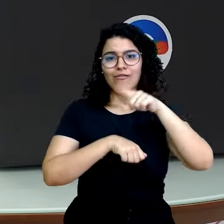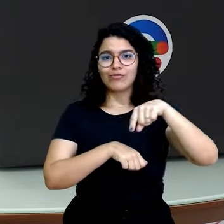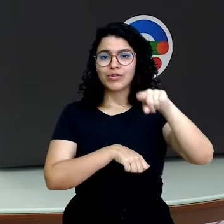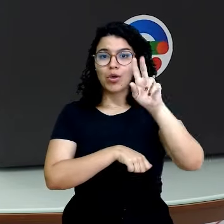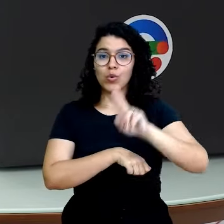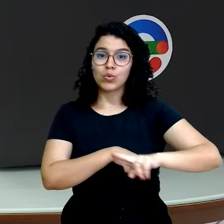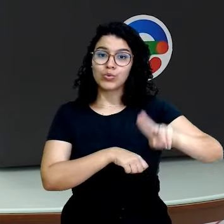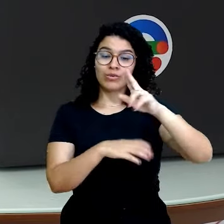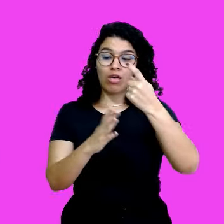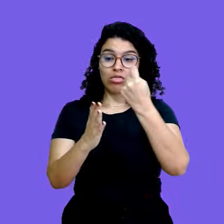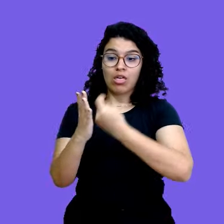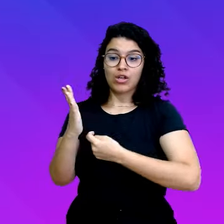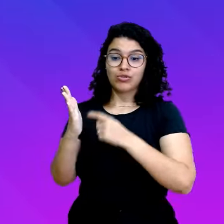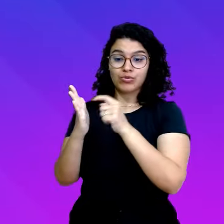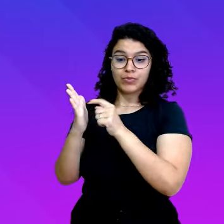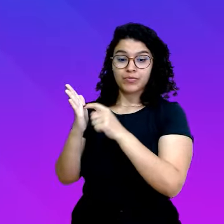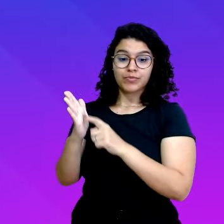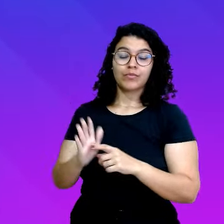textos argumentativos.